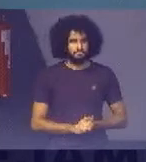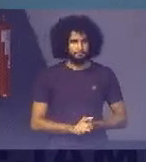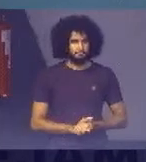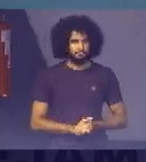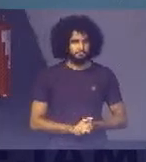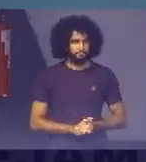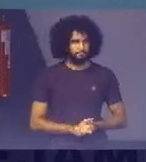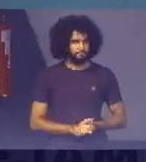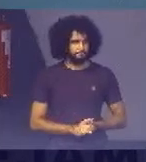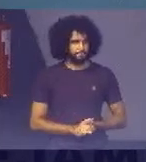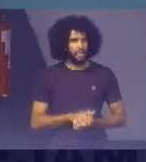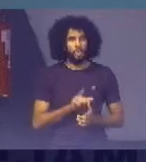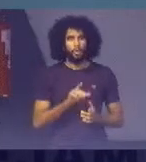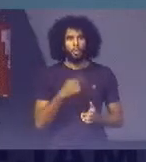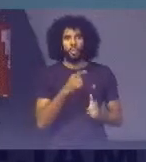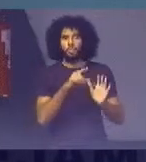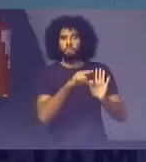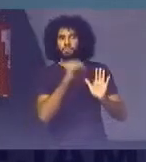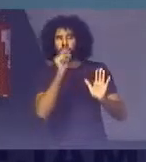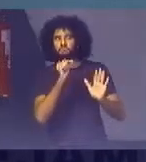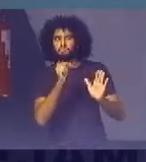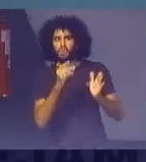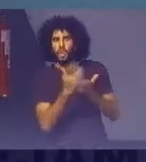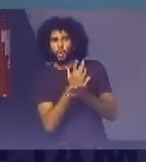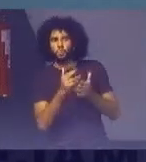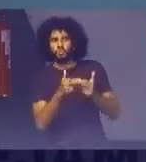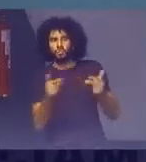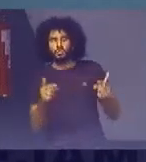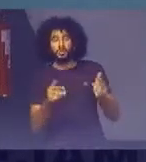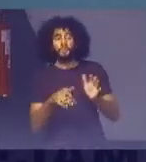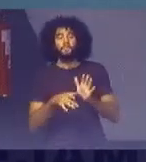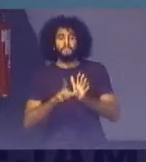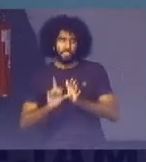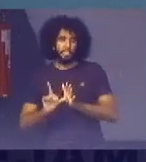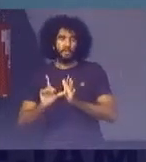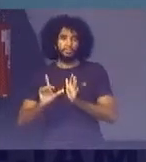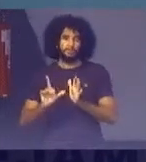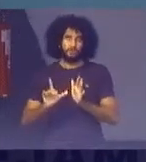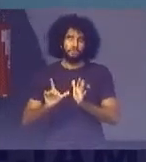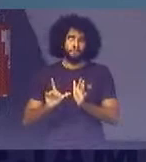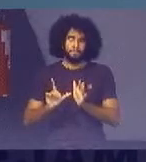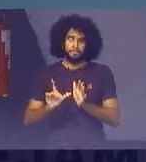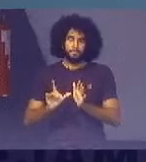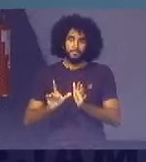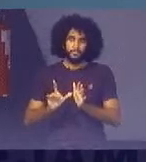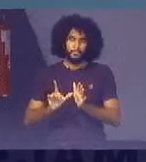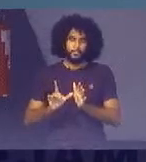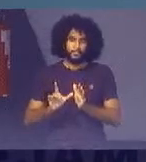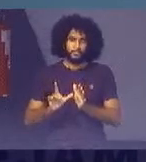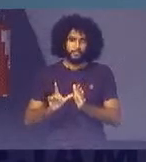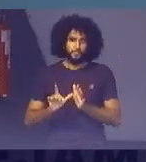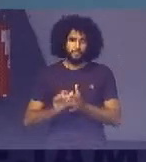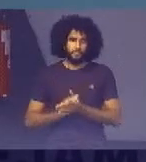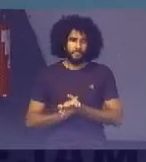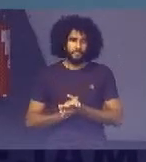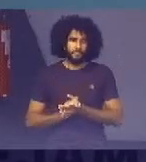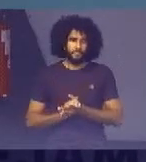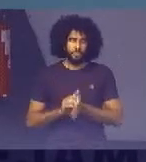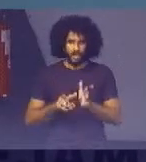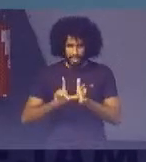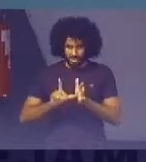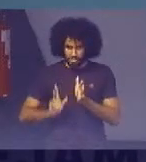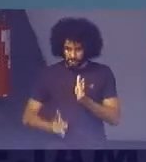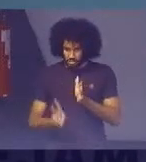Nós destacamos Alguns princípios Mas antes disso Eu queria Antes de continuar